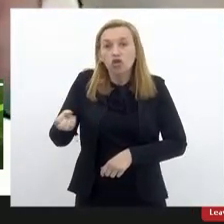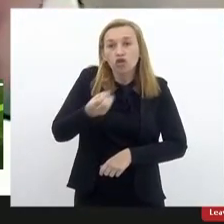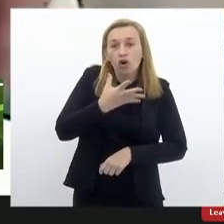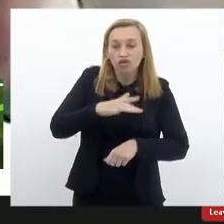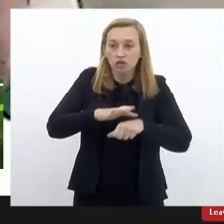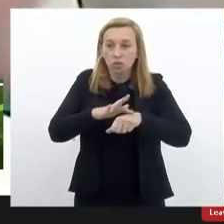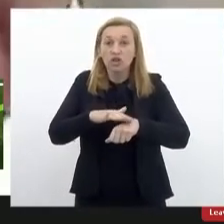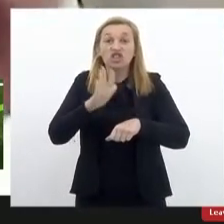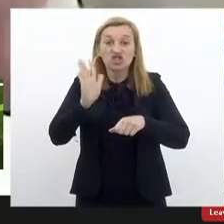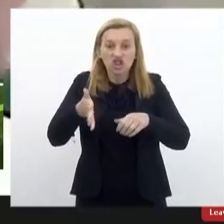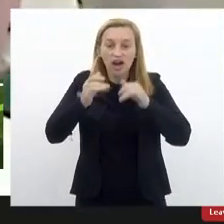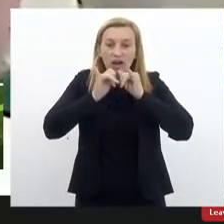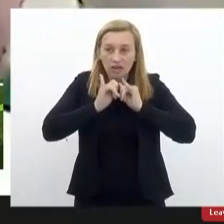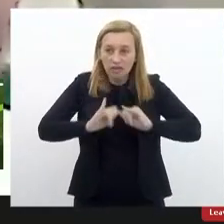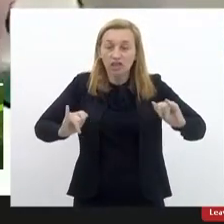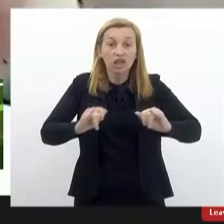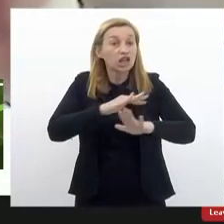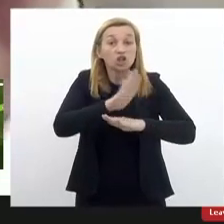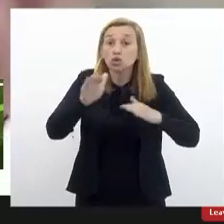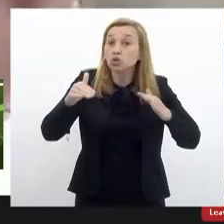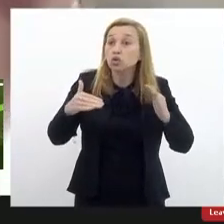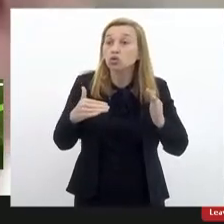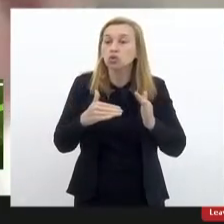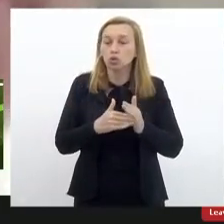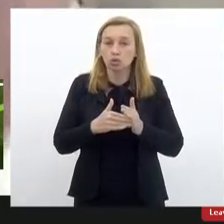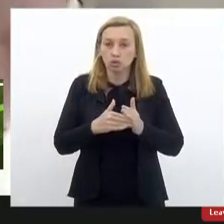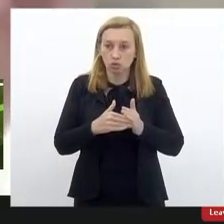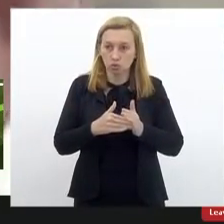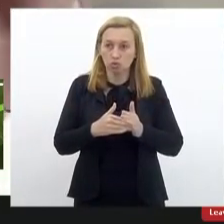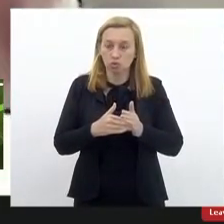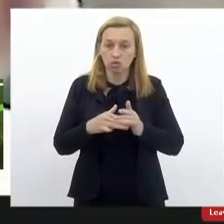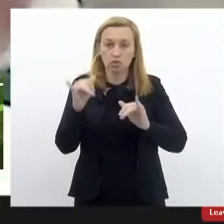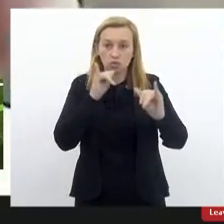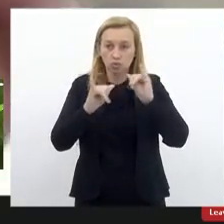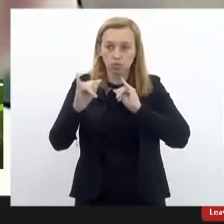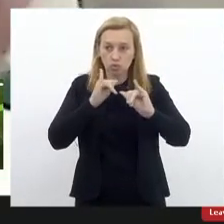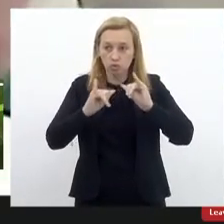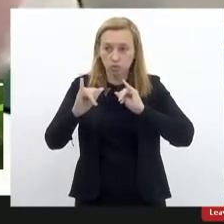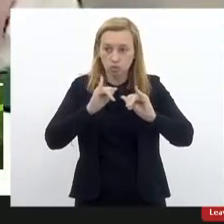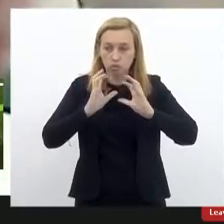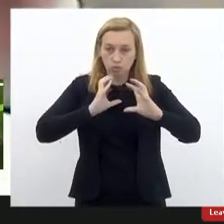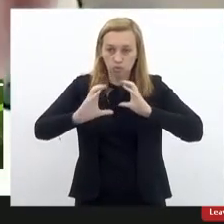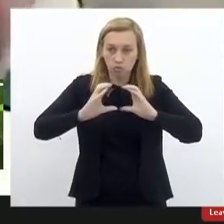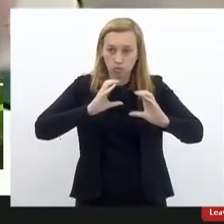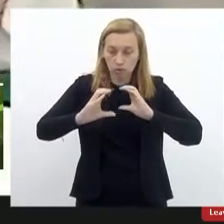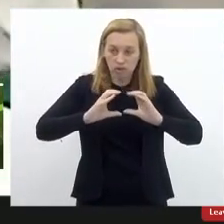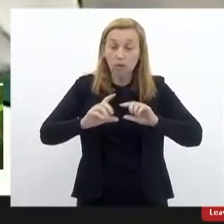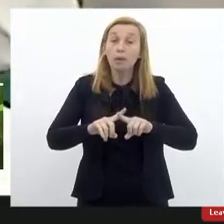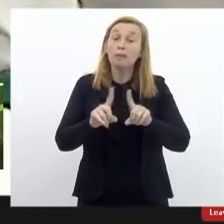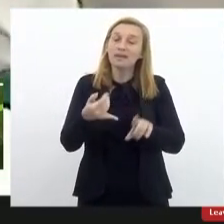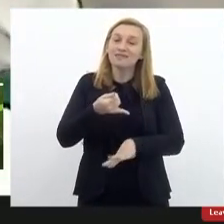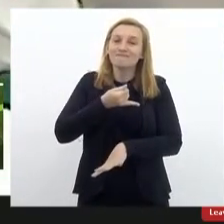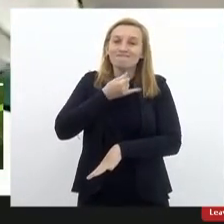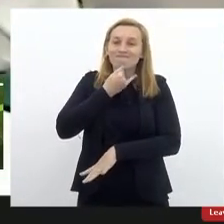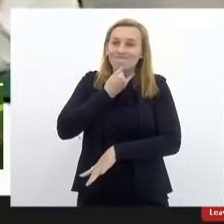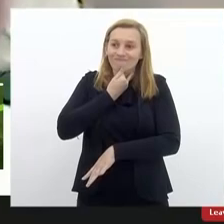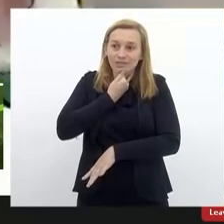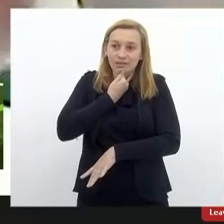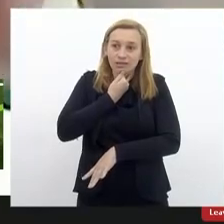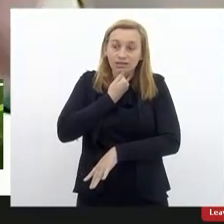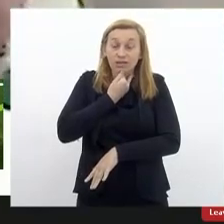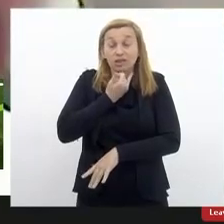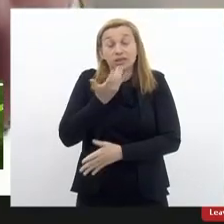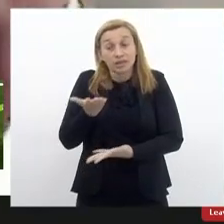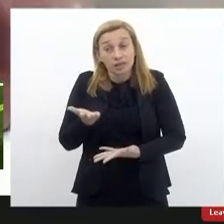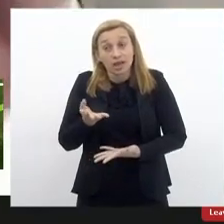pública em todas as formas de comunicação de massa, mas, infelizmente, o bom